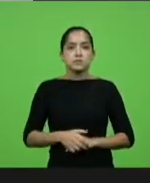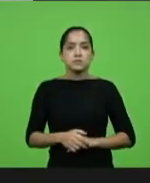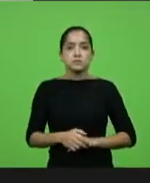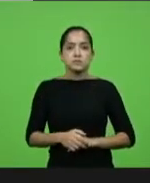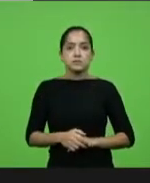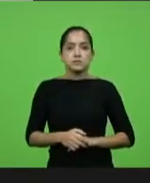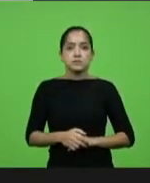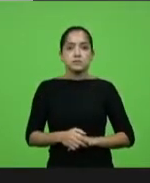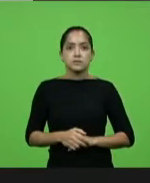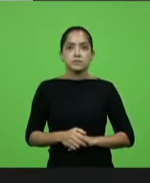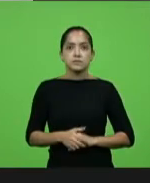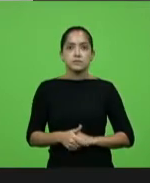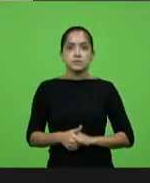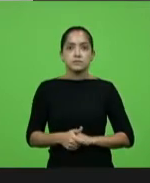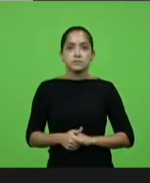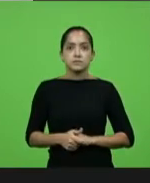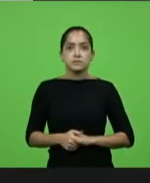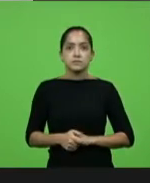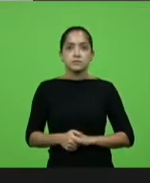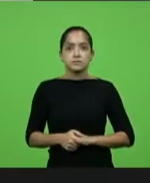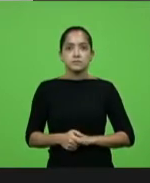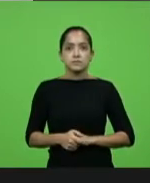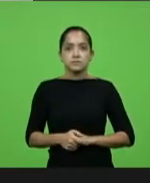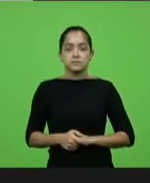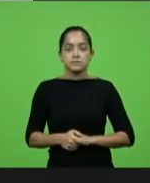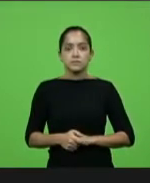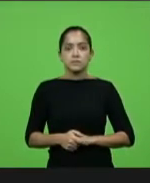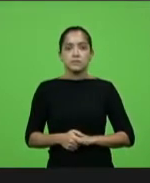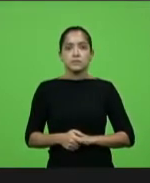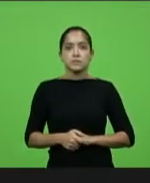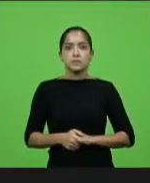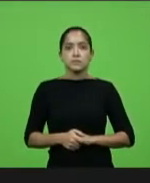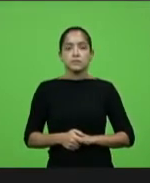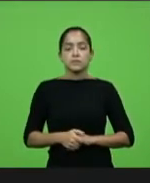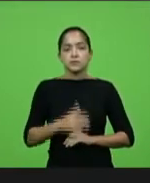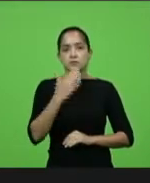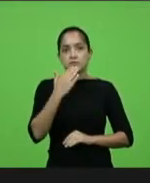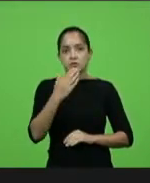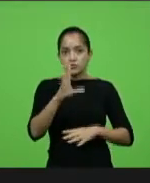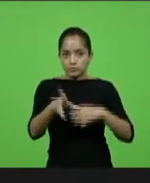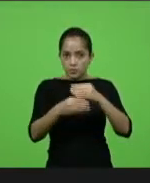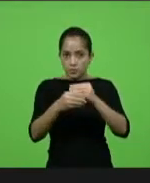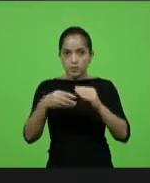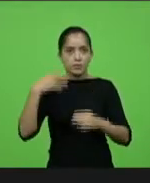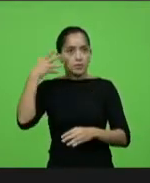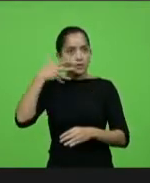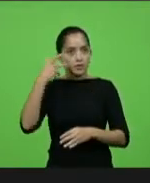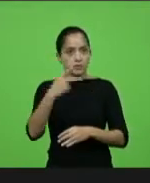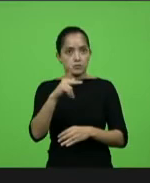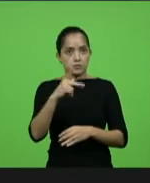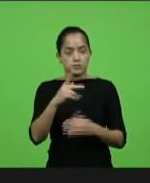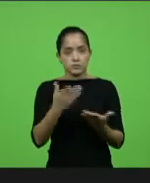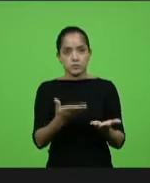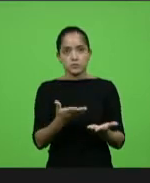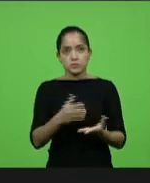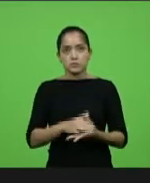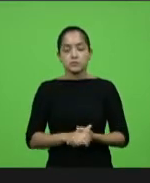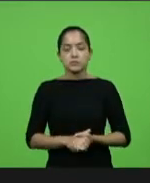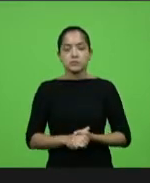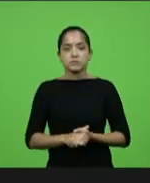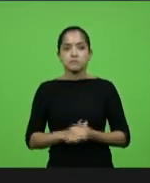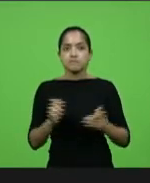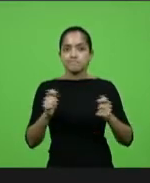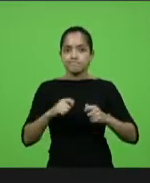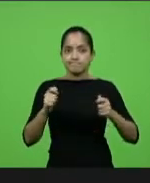Pois não, deputado Silva, depois eu também... pedi uma parte apenas para colaborar, se o deputado me permitia,